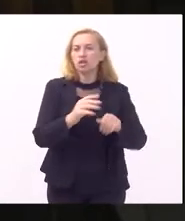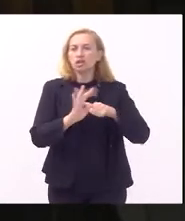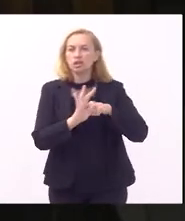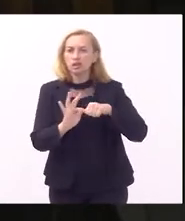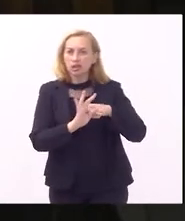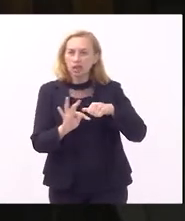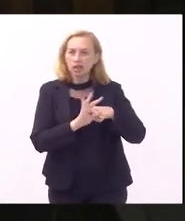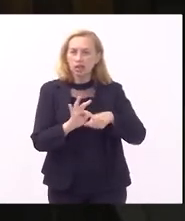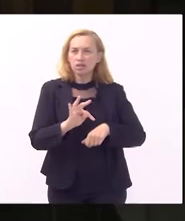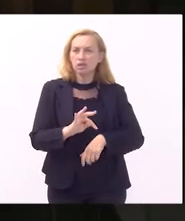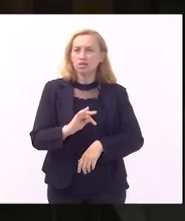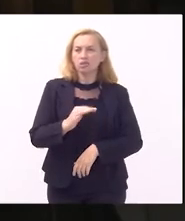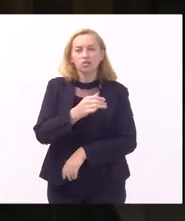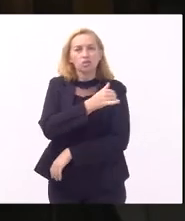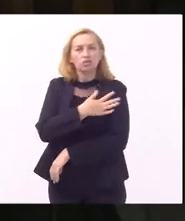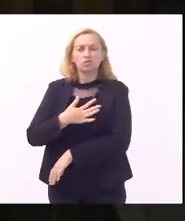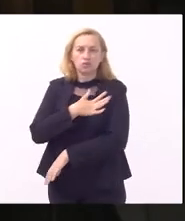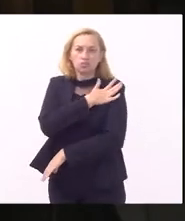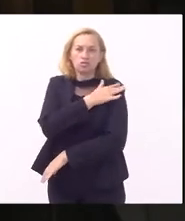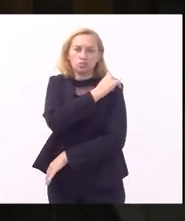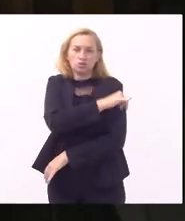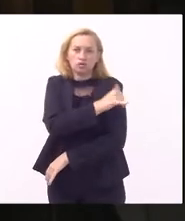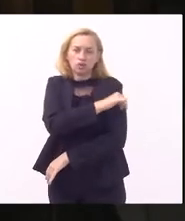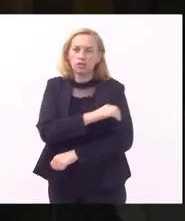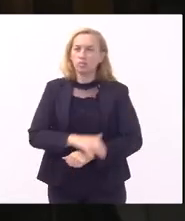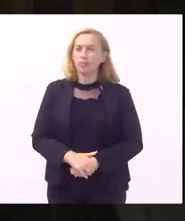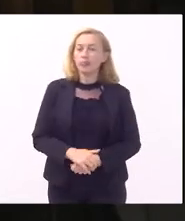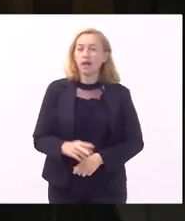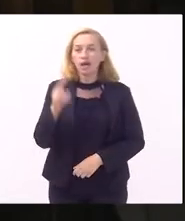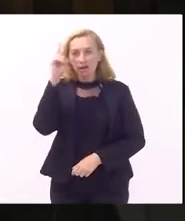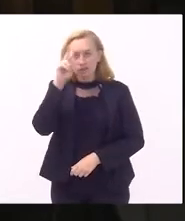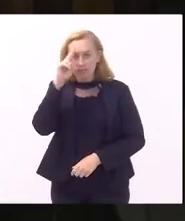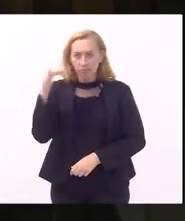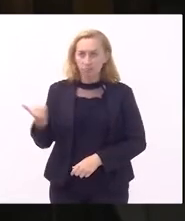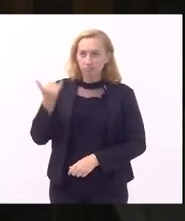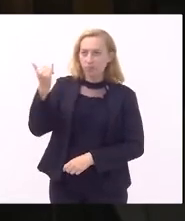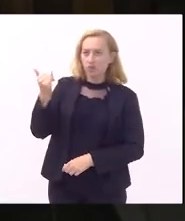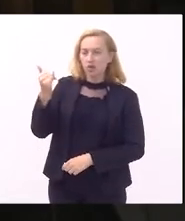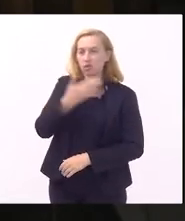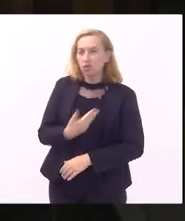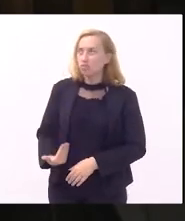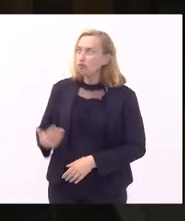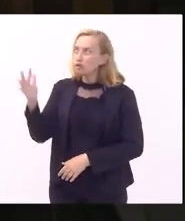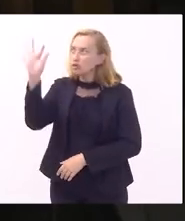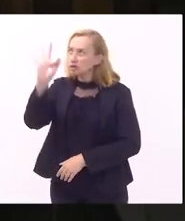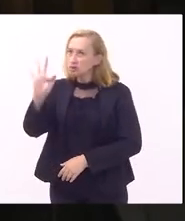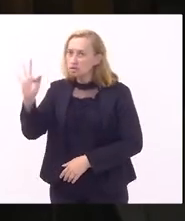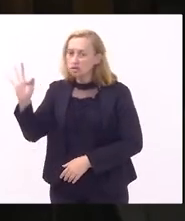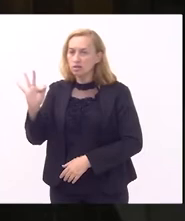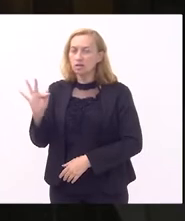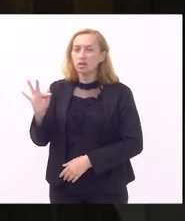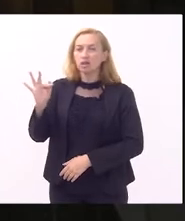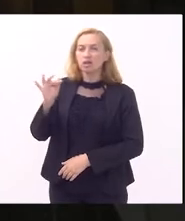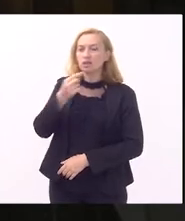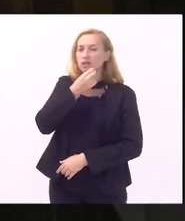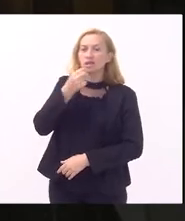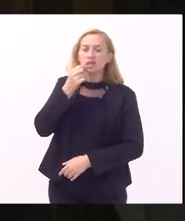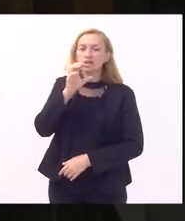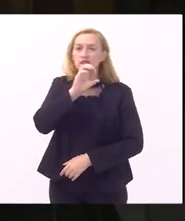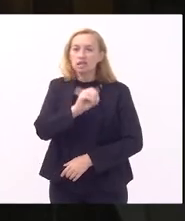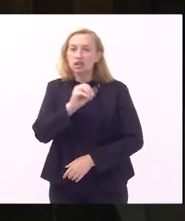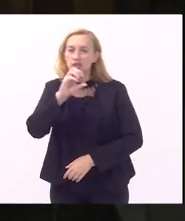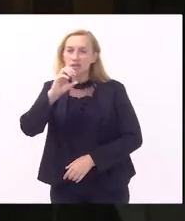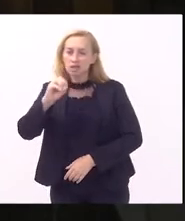estado do Rio de Janeiro importante lembrar que o governo federal editou dia 6 de setembro de 2019 o decreto 1004